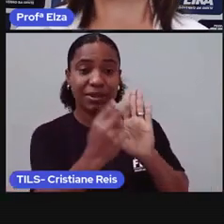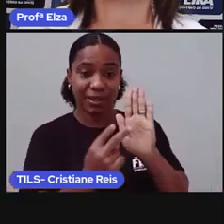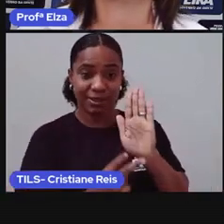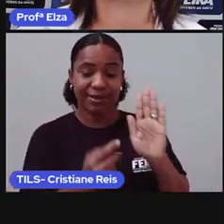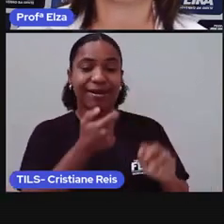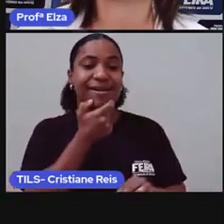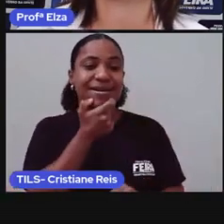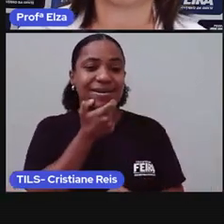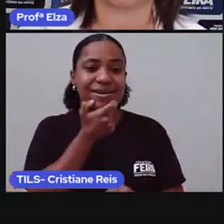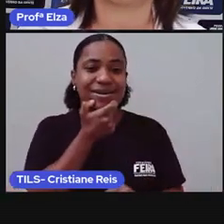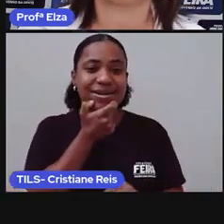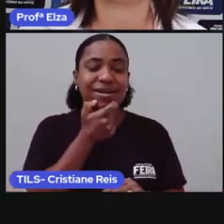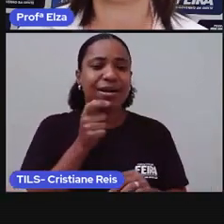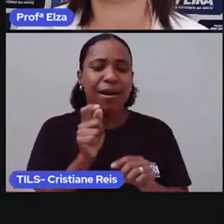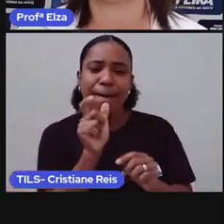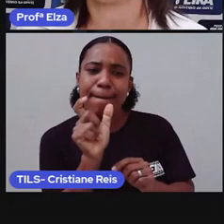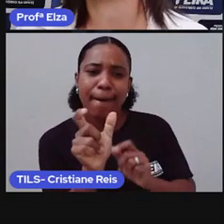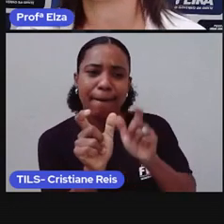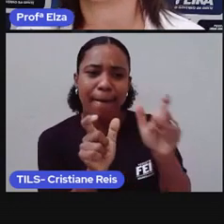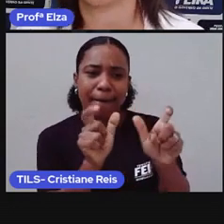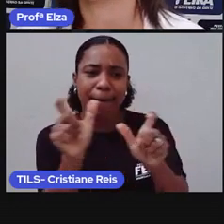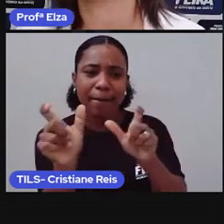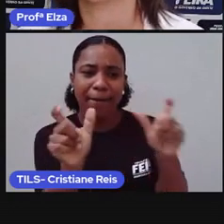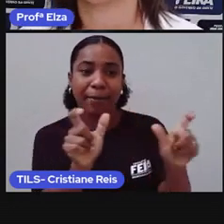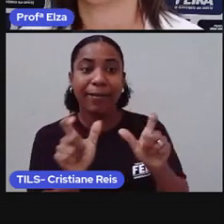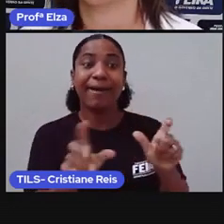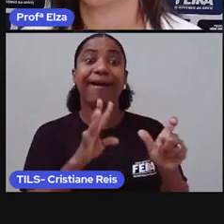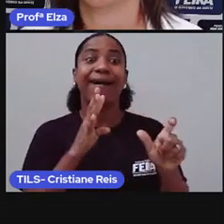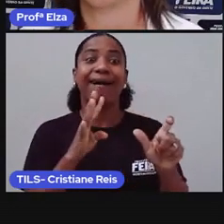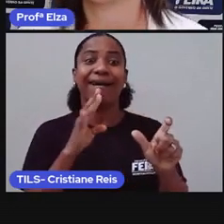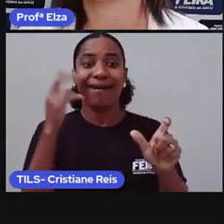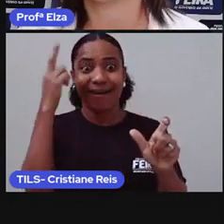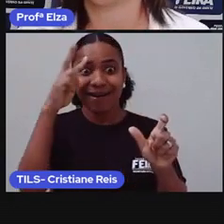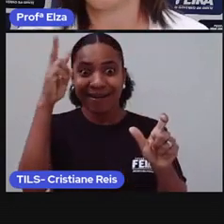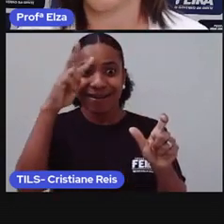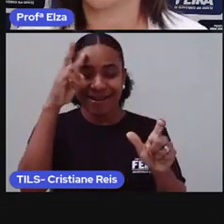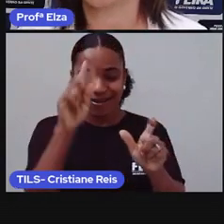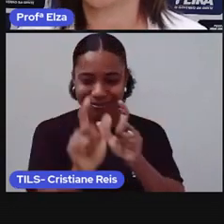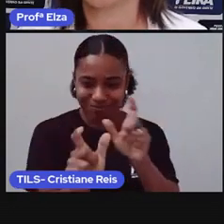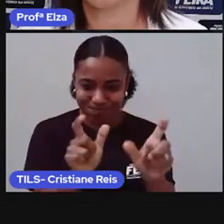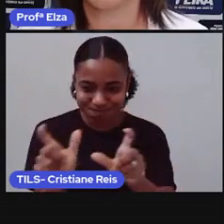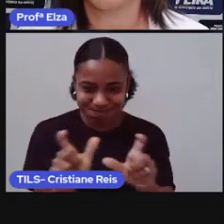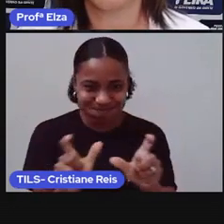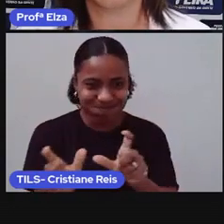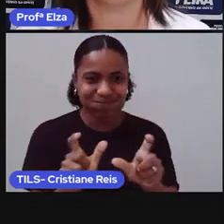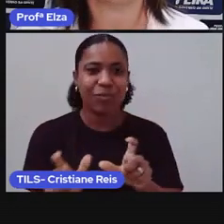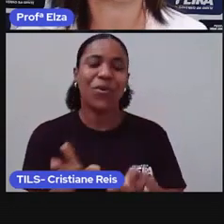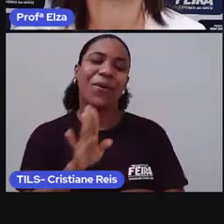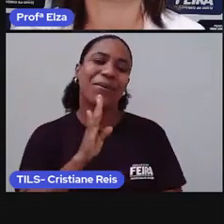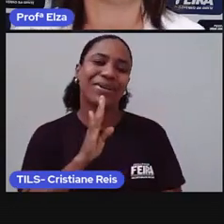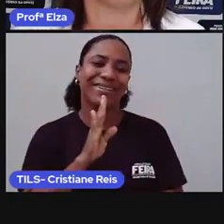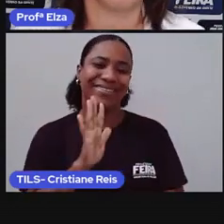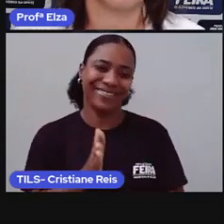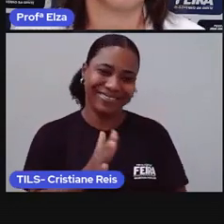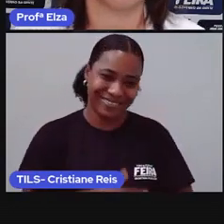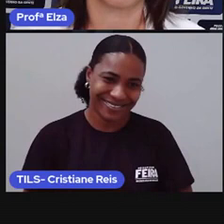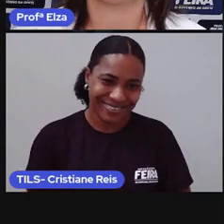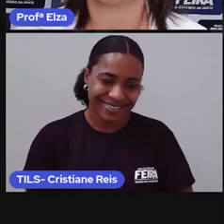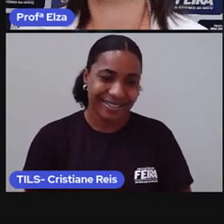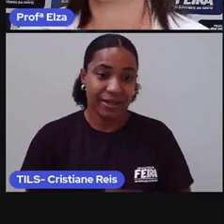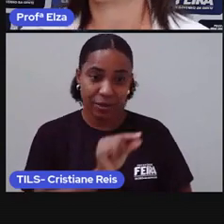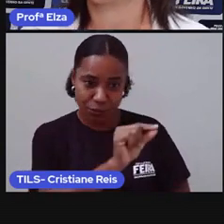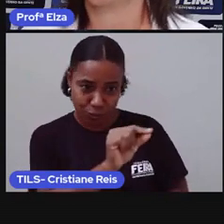selecione as palavras que já fazem parte do seu universo vocabular. Logo depois,